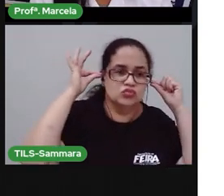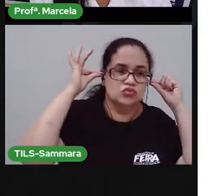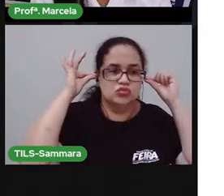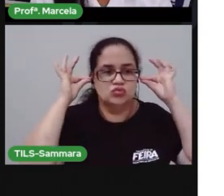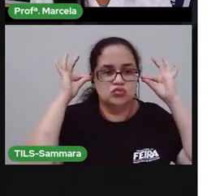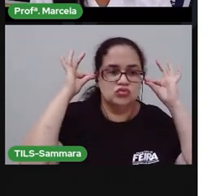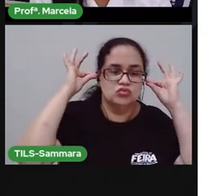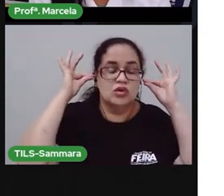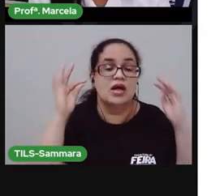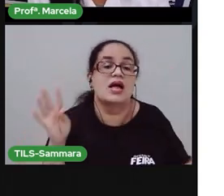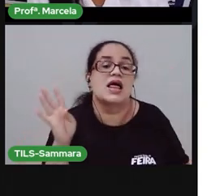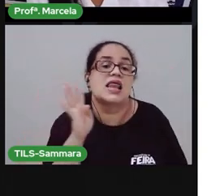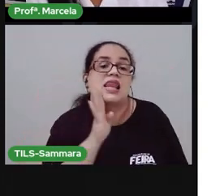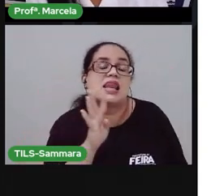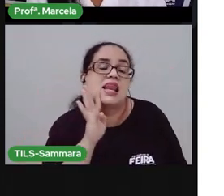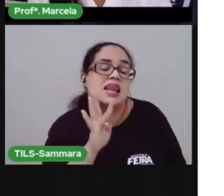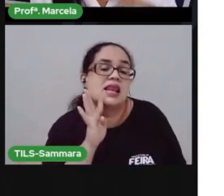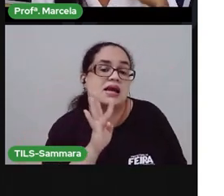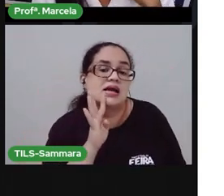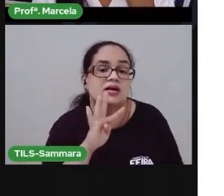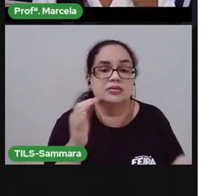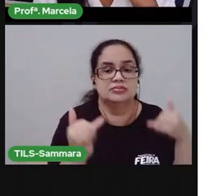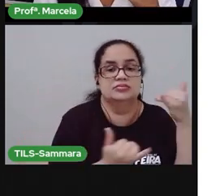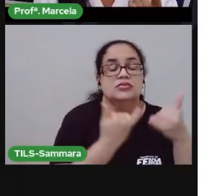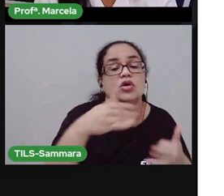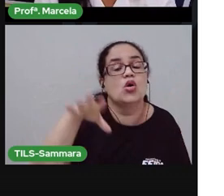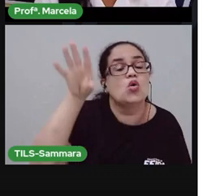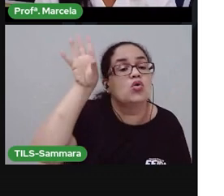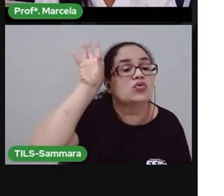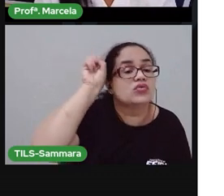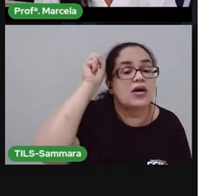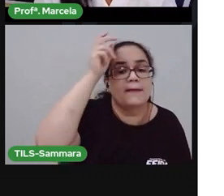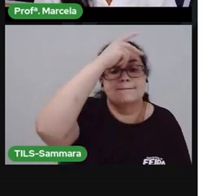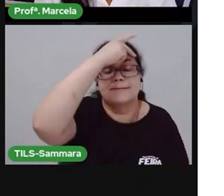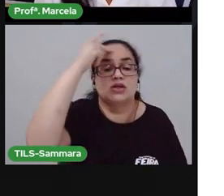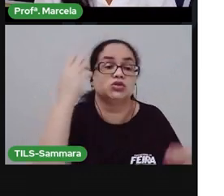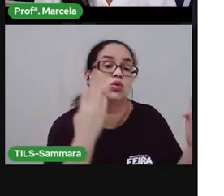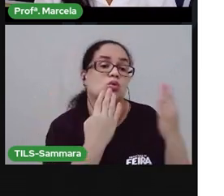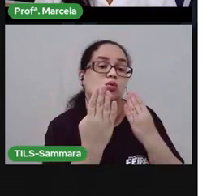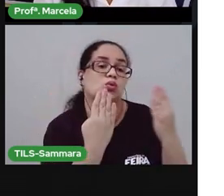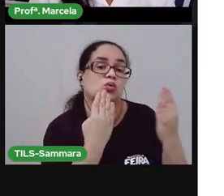É legal, né? É divertido. Ouvir as pessoas conversando.